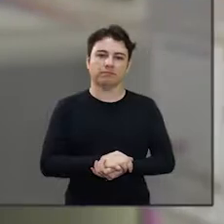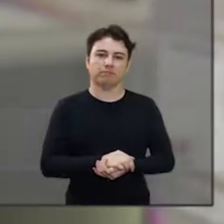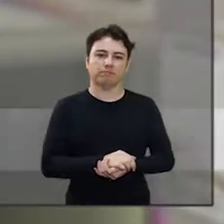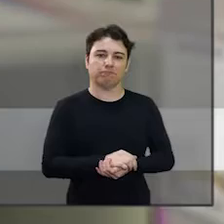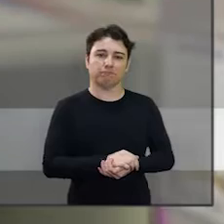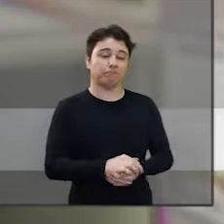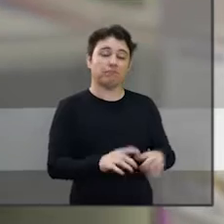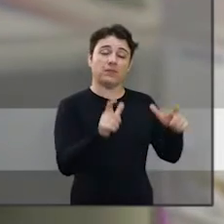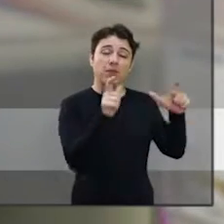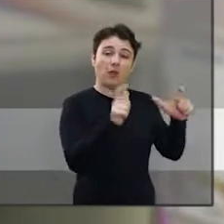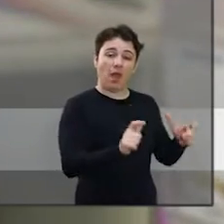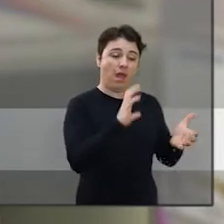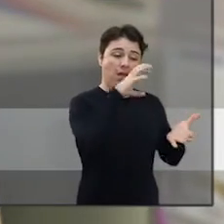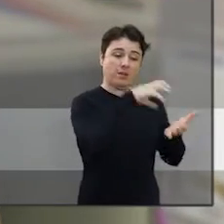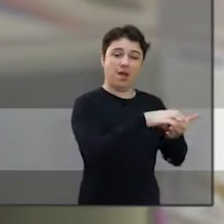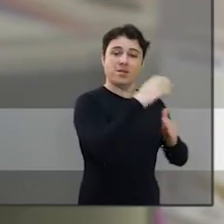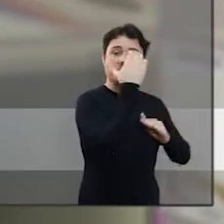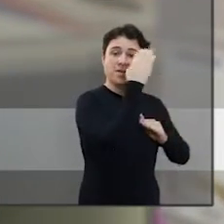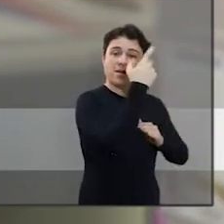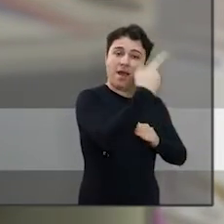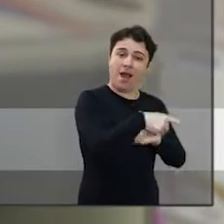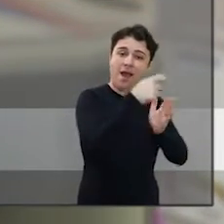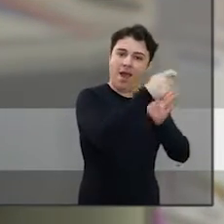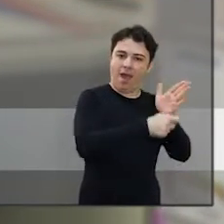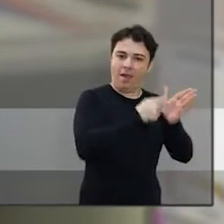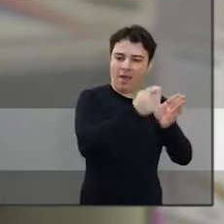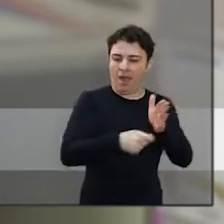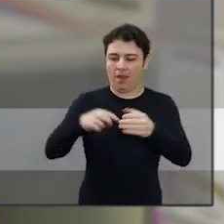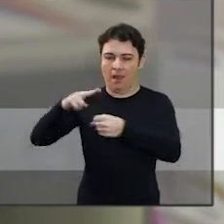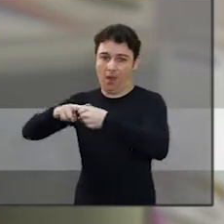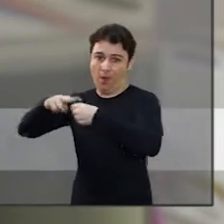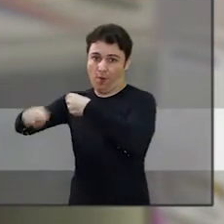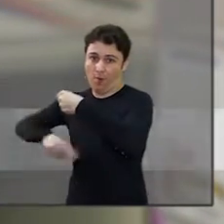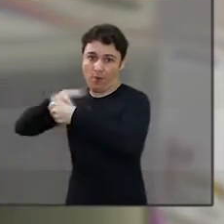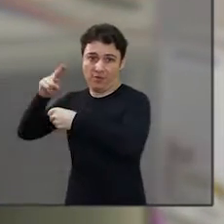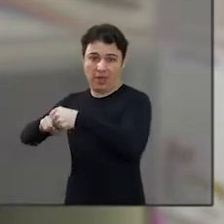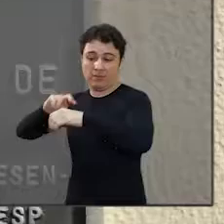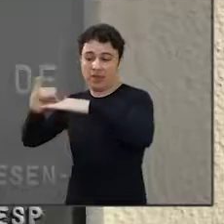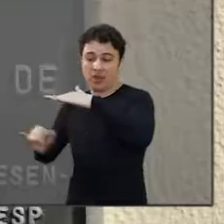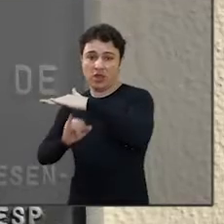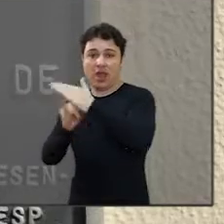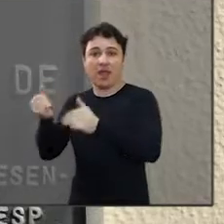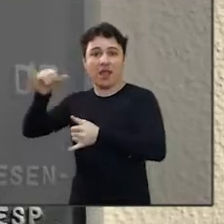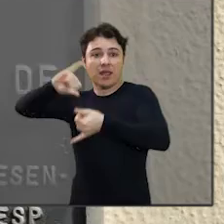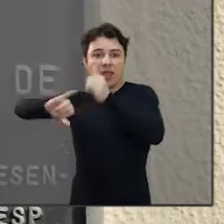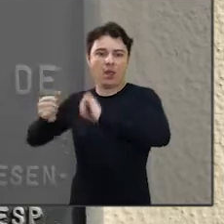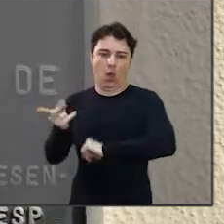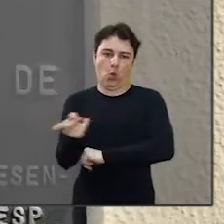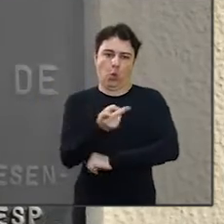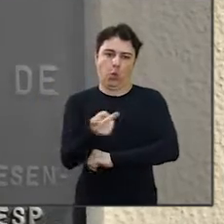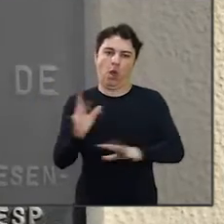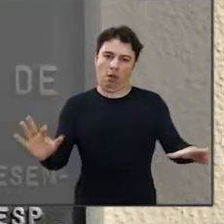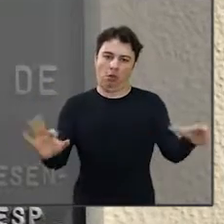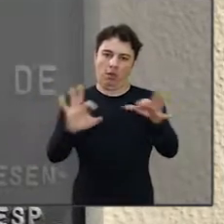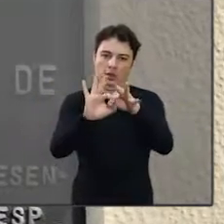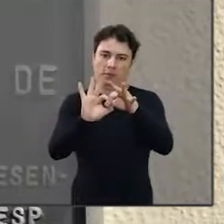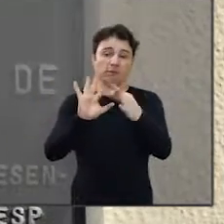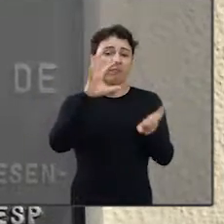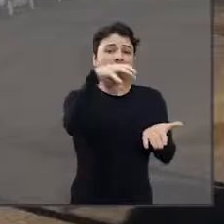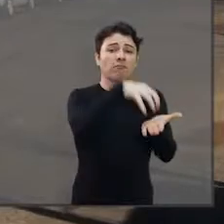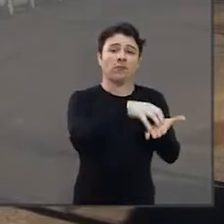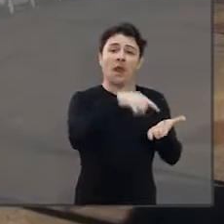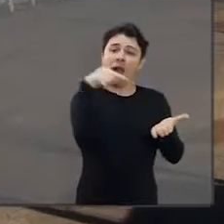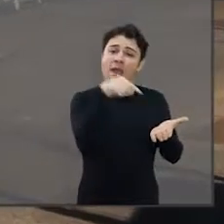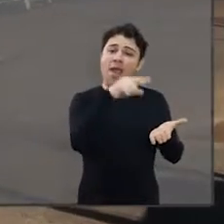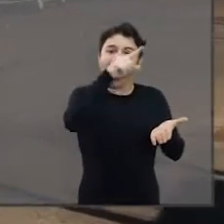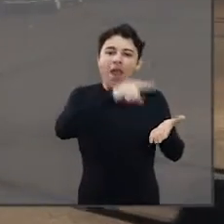O Centro de Ciências de Araraquara, ele caracteriza por ser uma unidade auxiliar, vinculada ao Instituto de Química da Unesp, que nós também somos